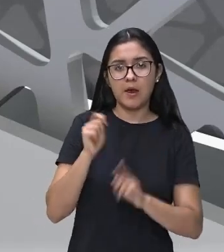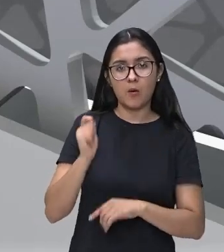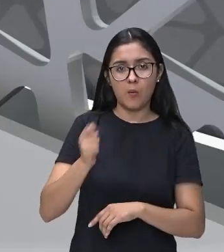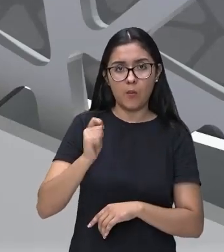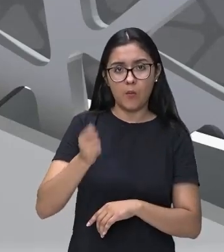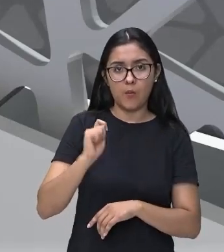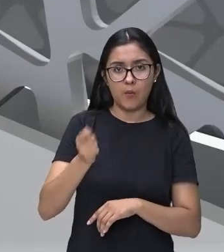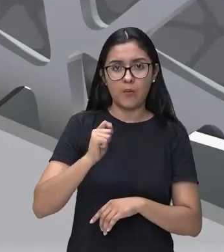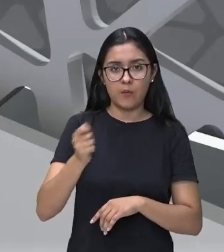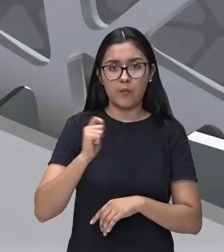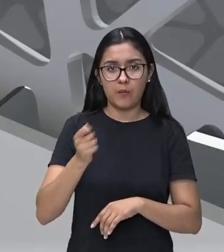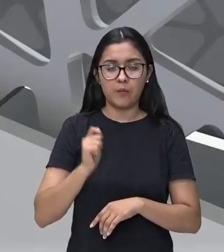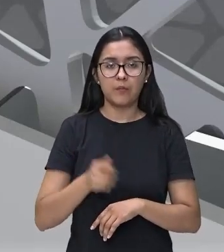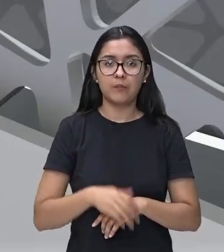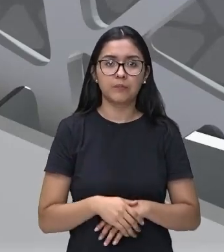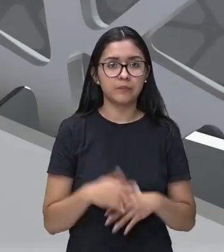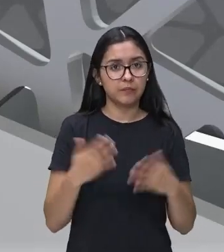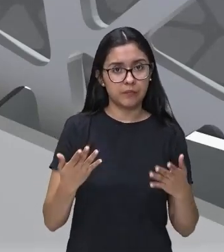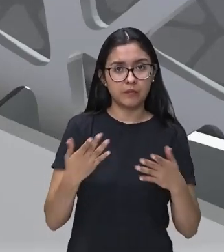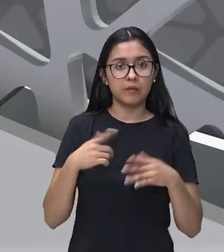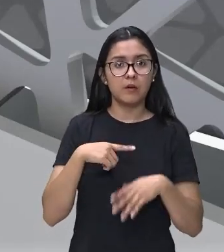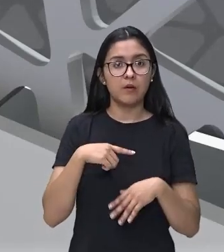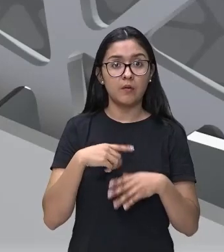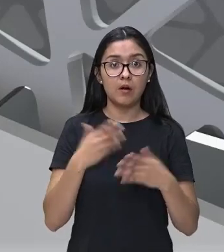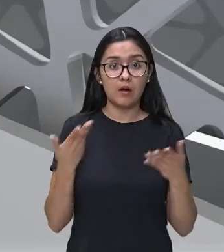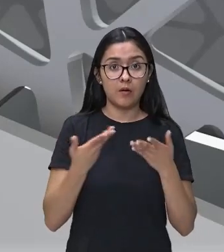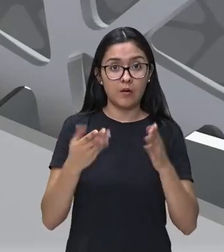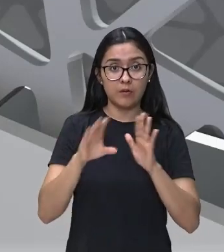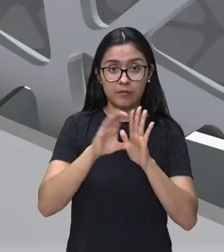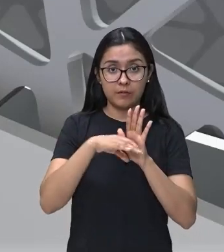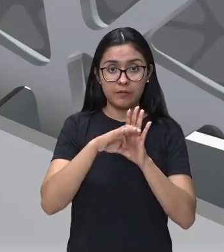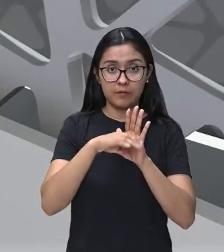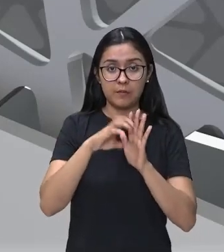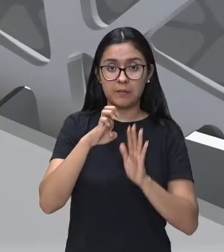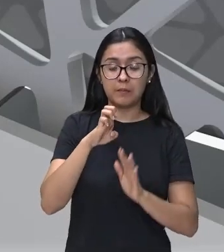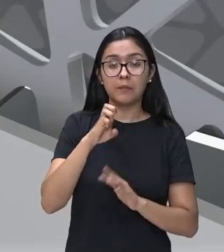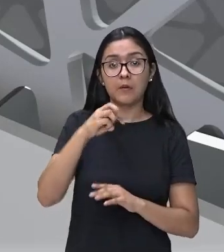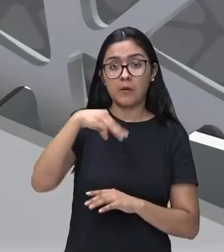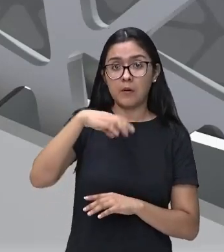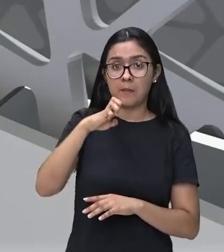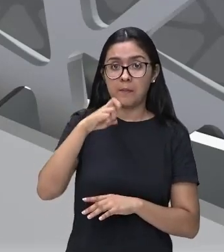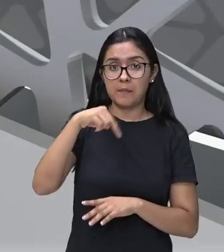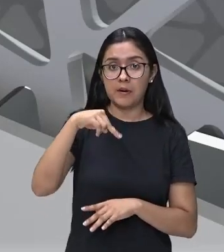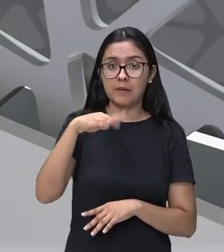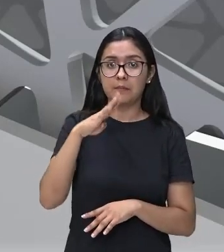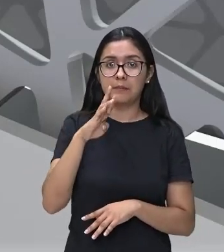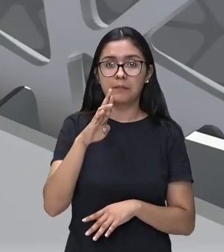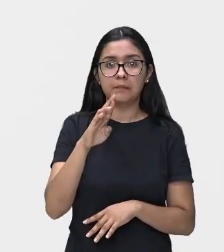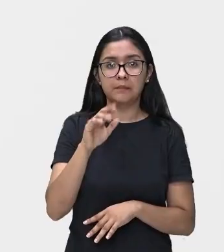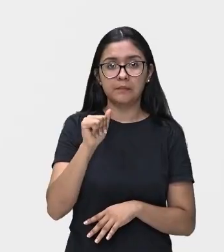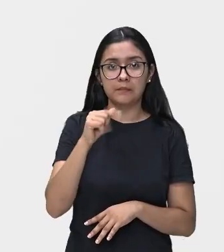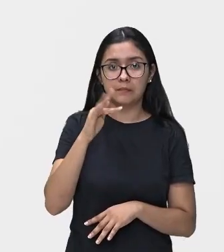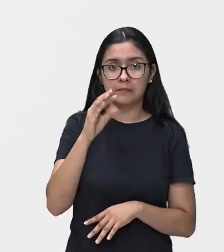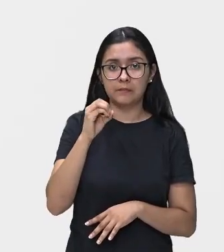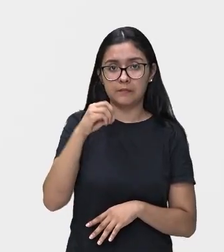agitado. E vamos agora conceituar os membrafones. O é que vem ser os membrafones?